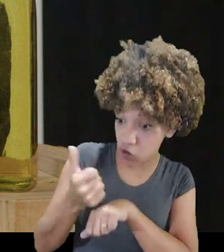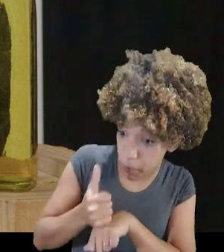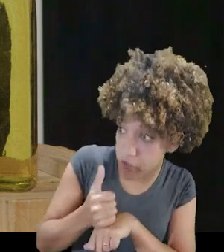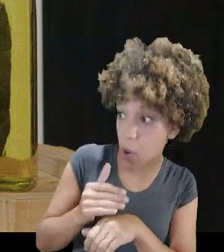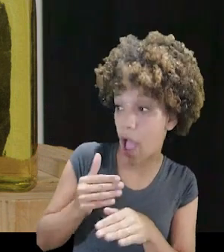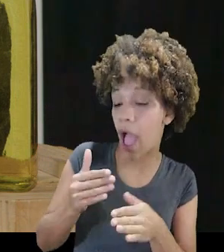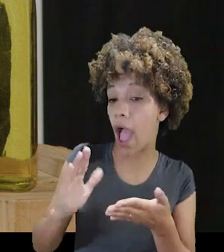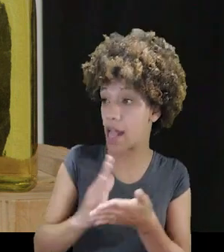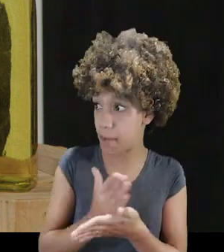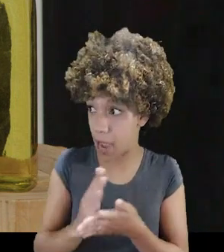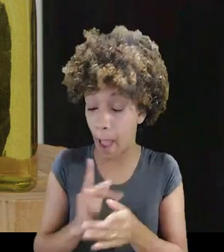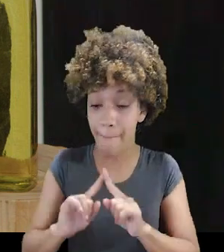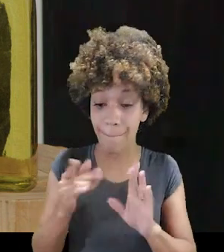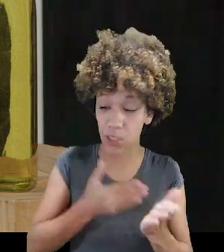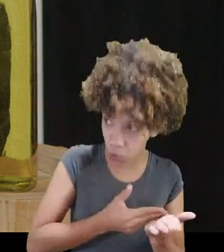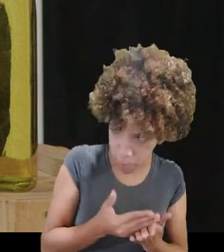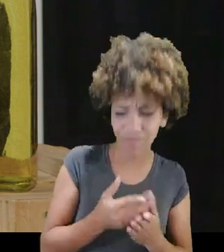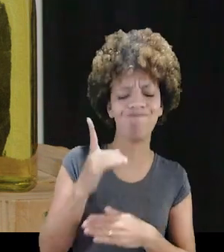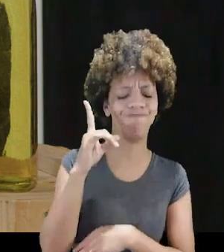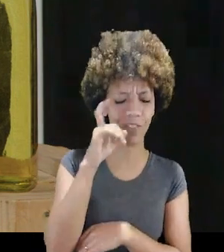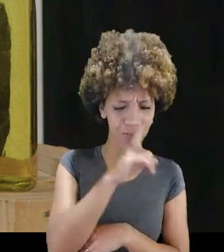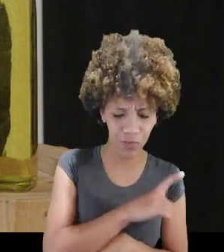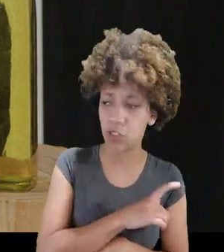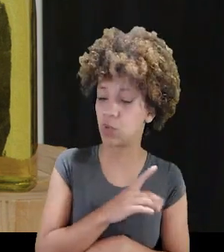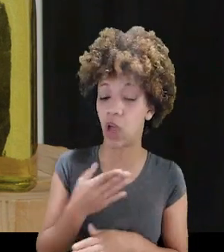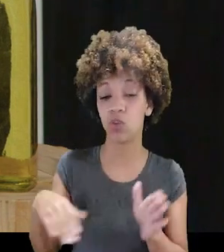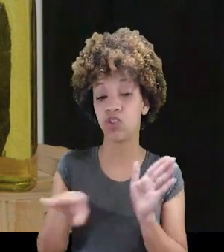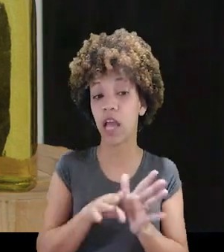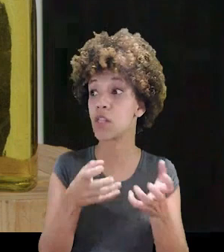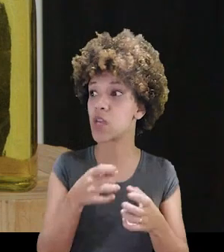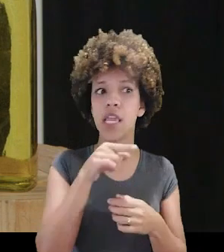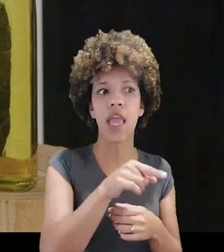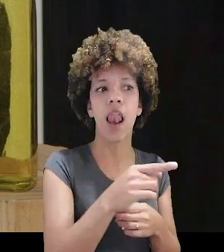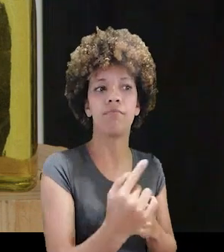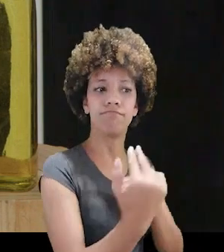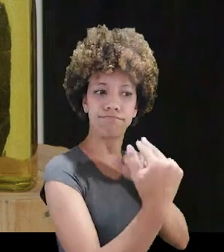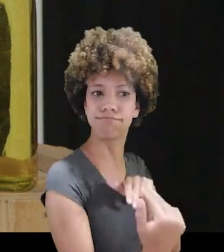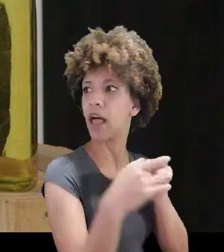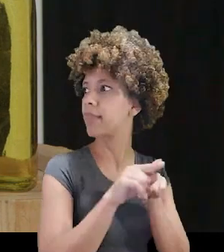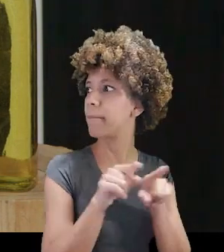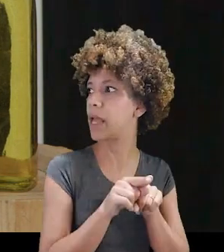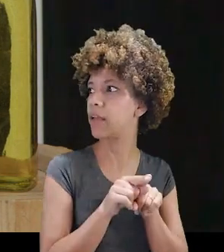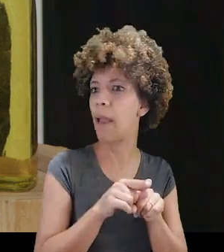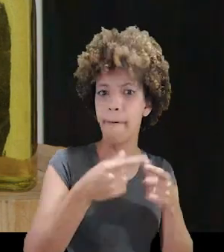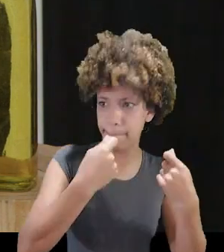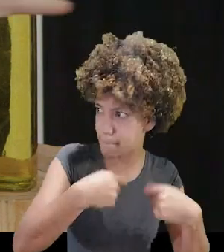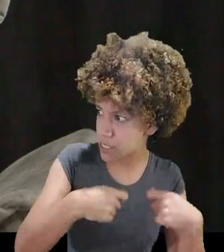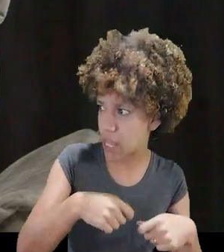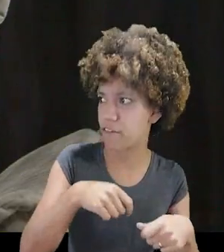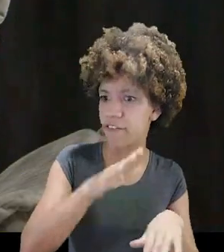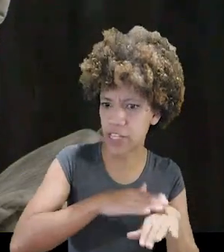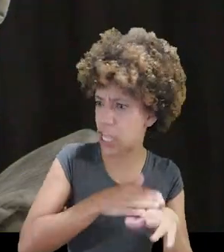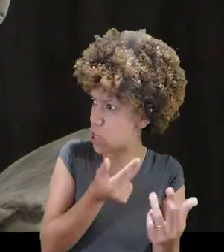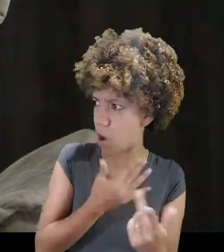a separar. Mas no início, eu era extremamente criteriosa. Eu chegava e eu queria que ela fizesse o que eu estava imaginando que ela deveria